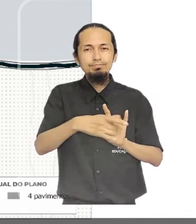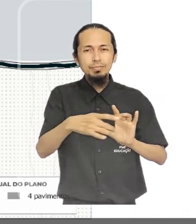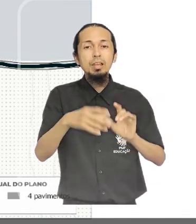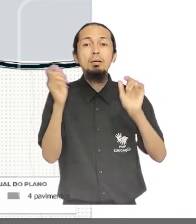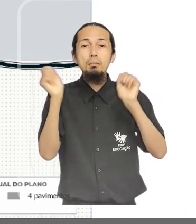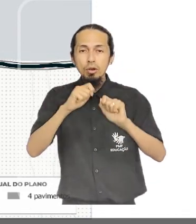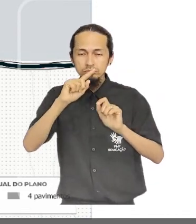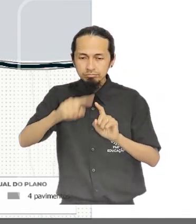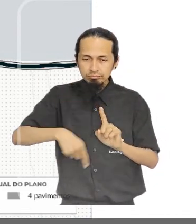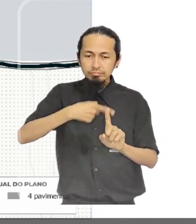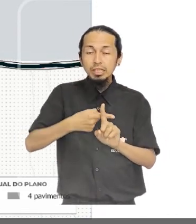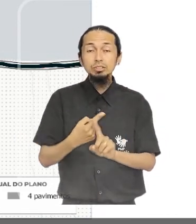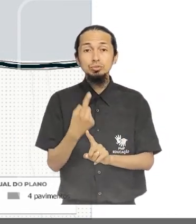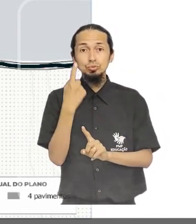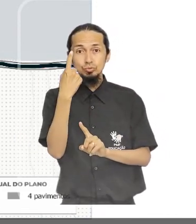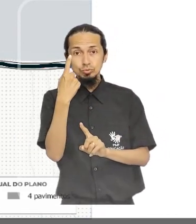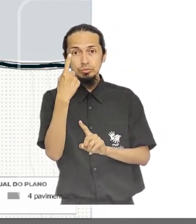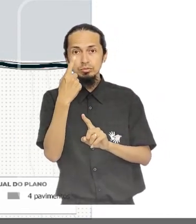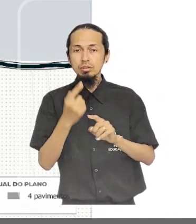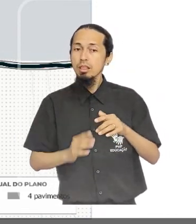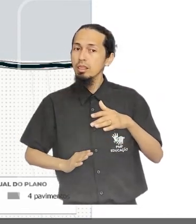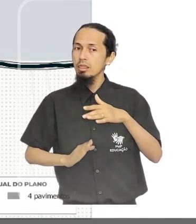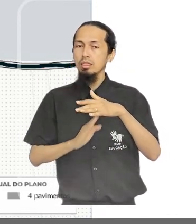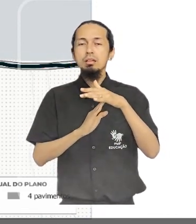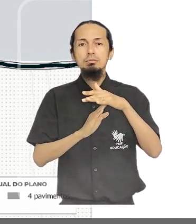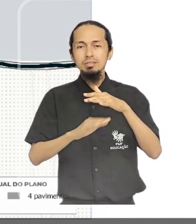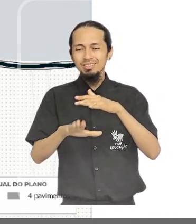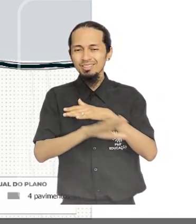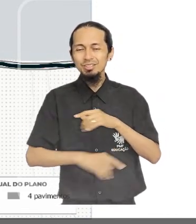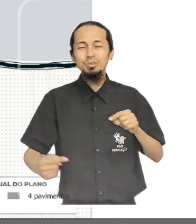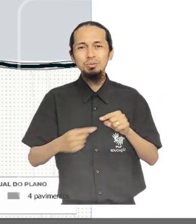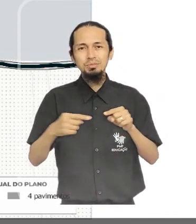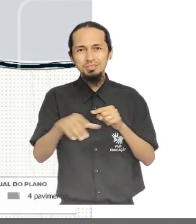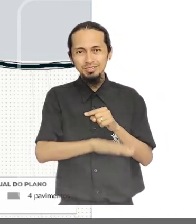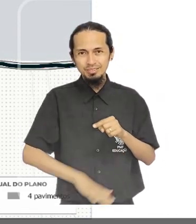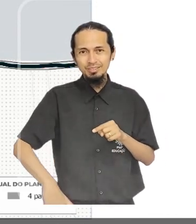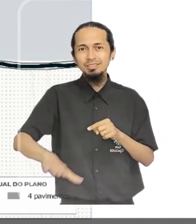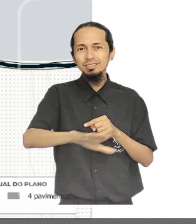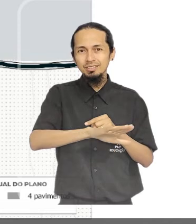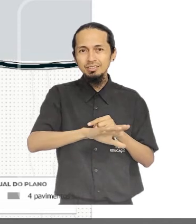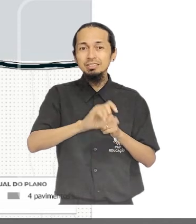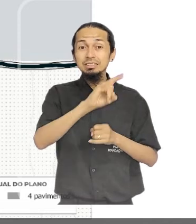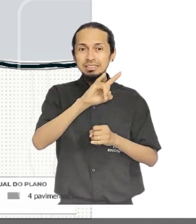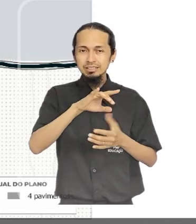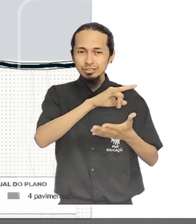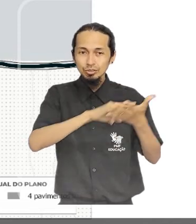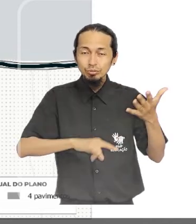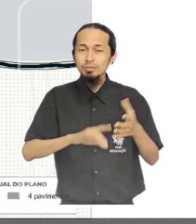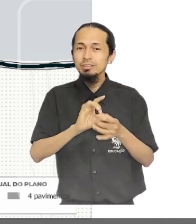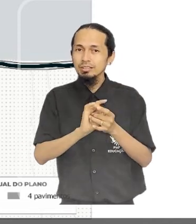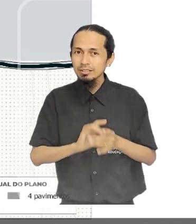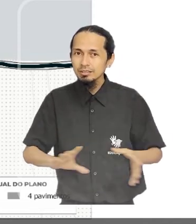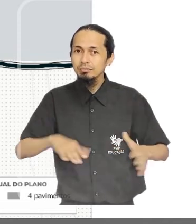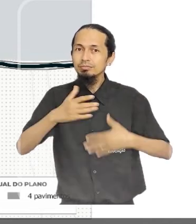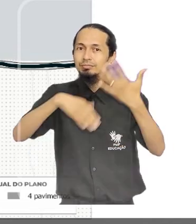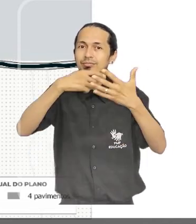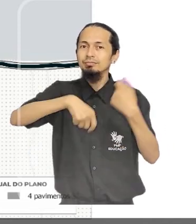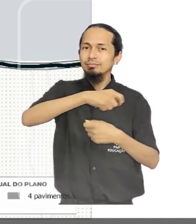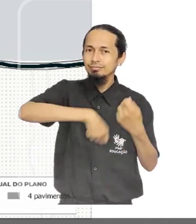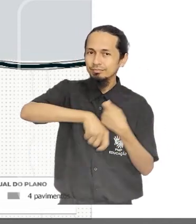integradoras poderão ter acréscimo de mais um pavimento no limite máximo do seu zoneamento, mediante outorga de